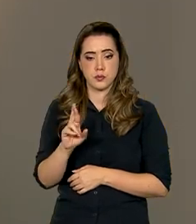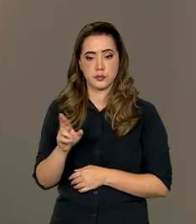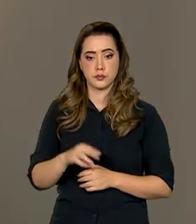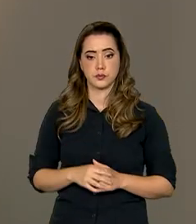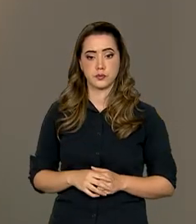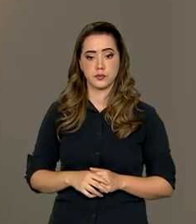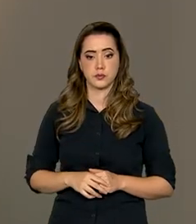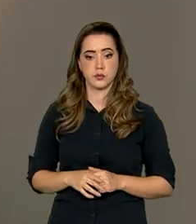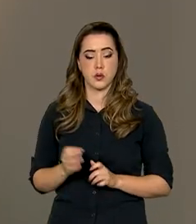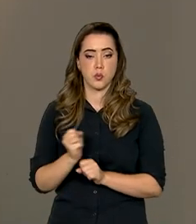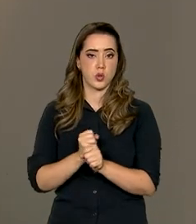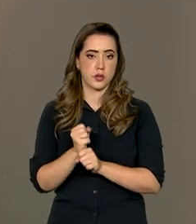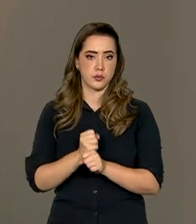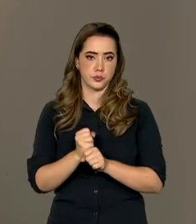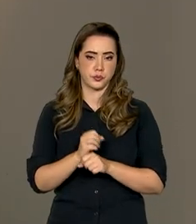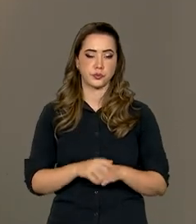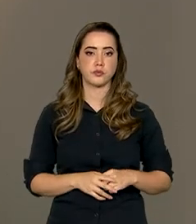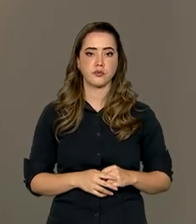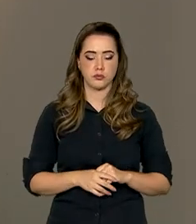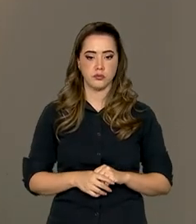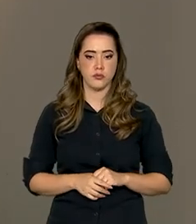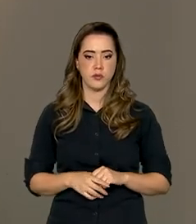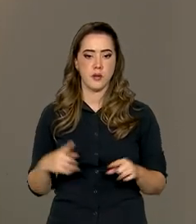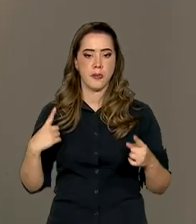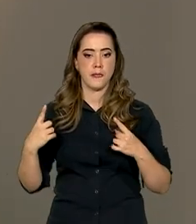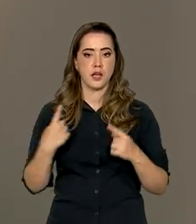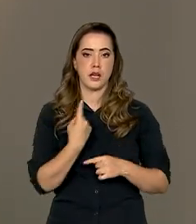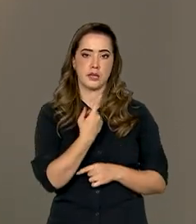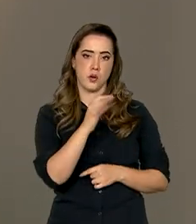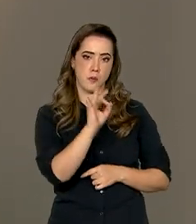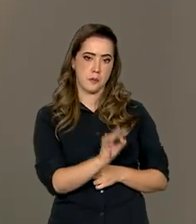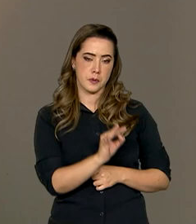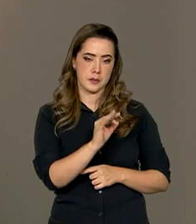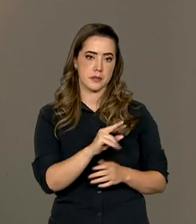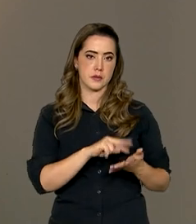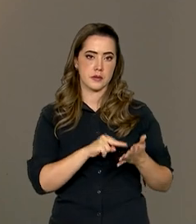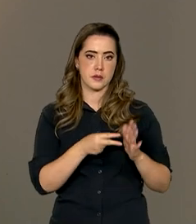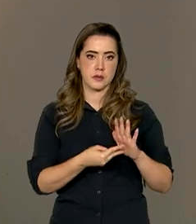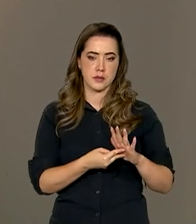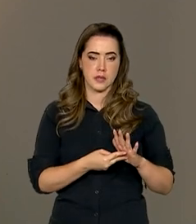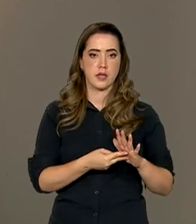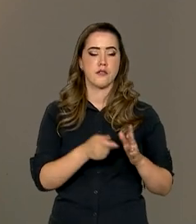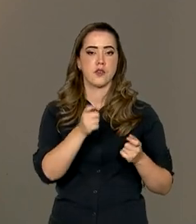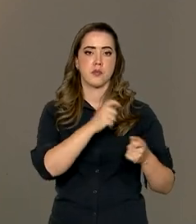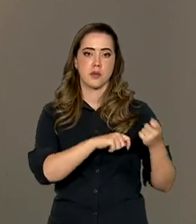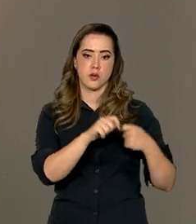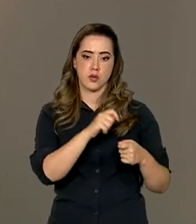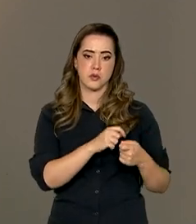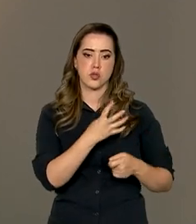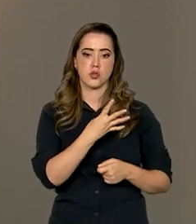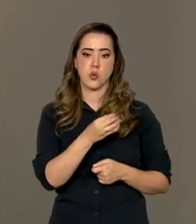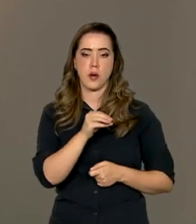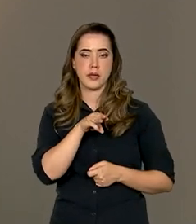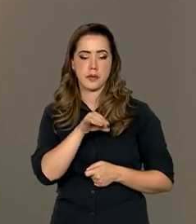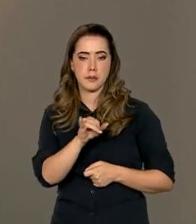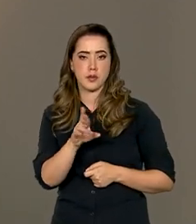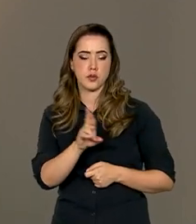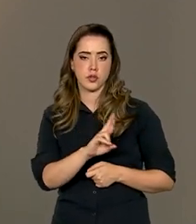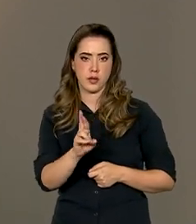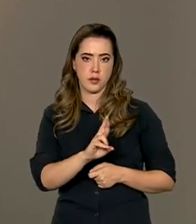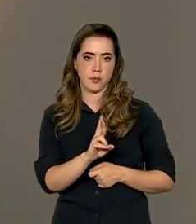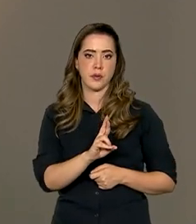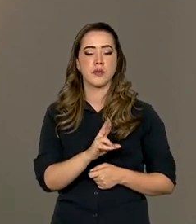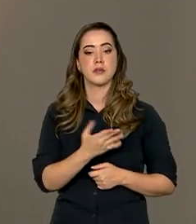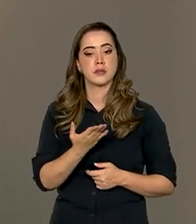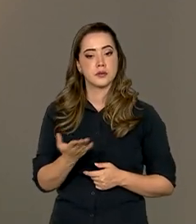Ah, por ano. Por ano. Por ano, Cada 1% implica uma economia de 40 bilhões no pagamento de juros. Isso é muito bom, né? Para o